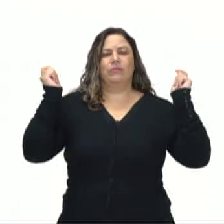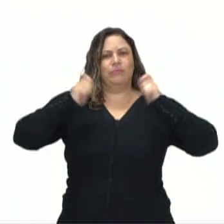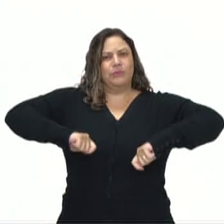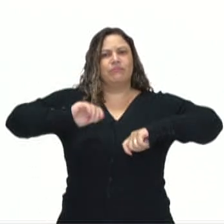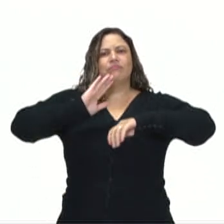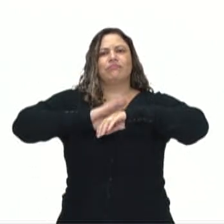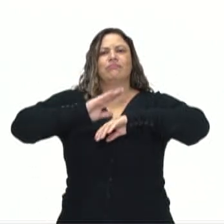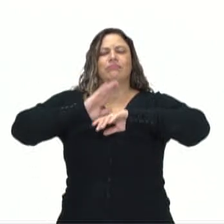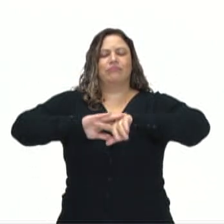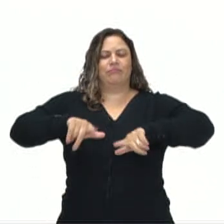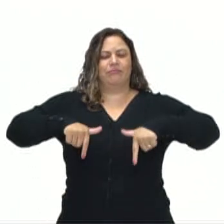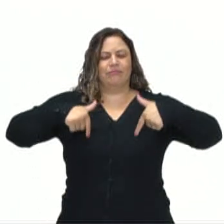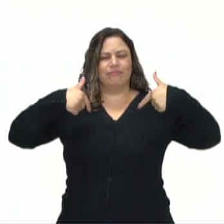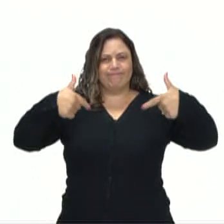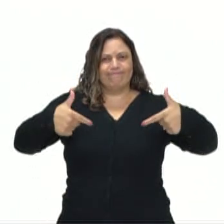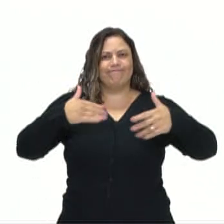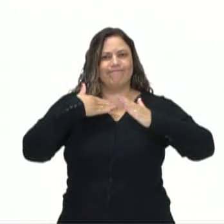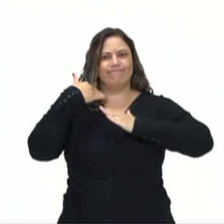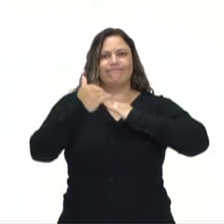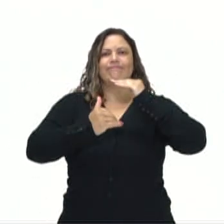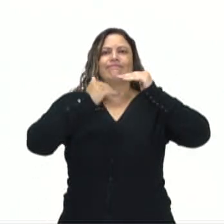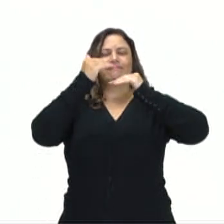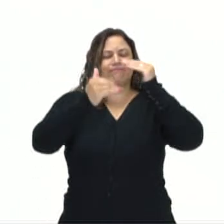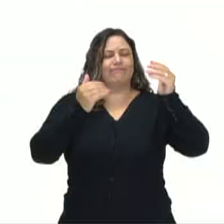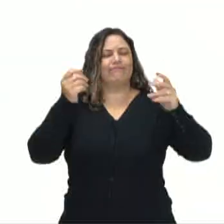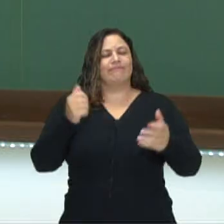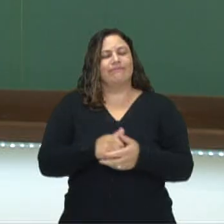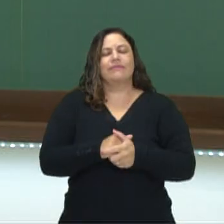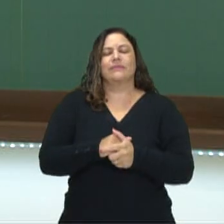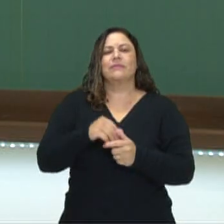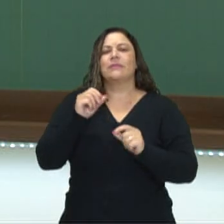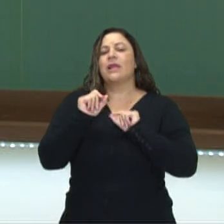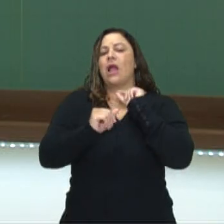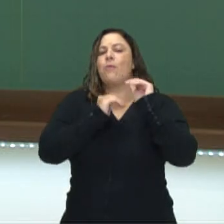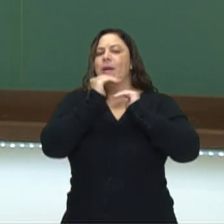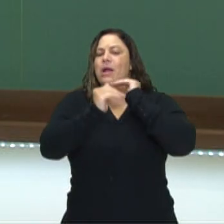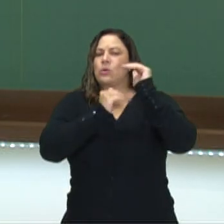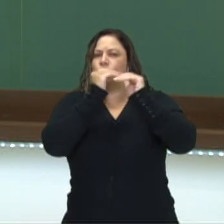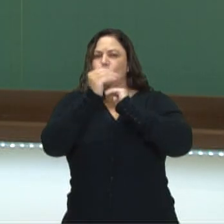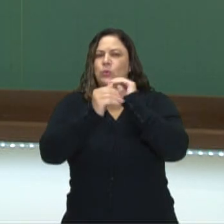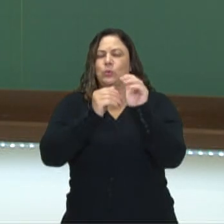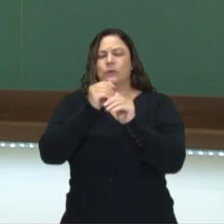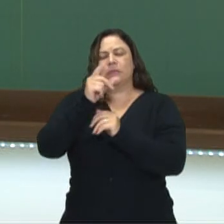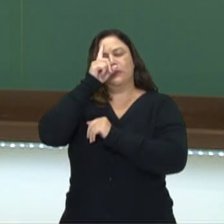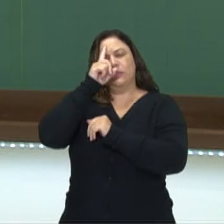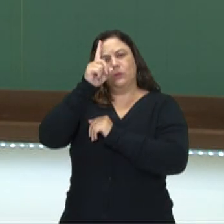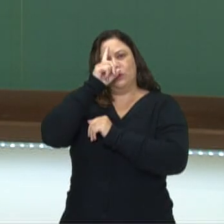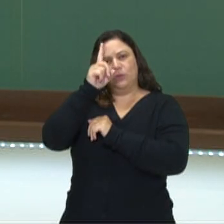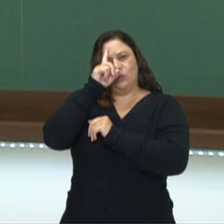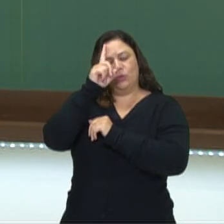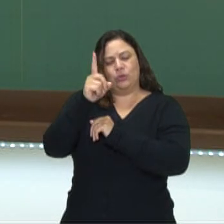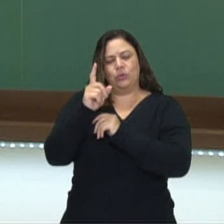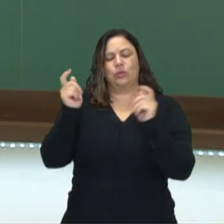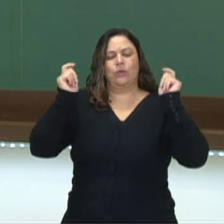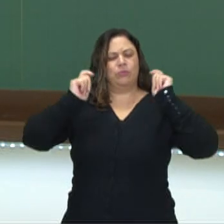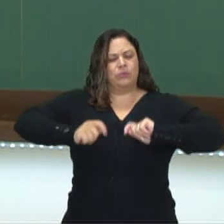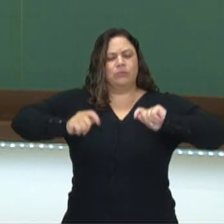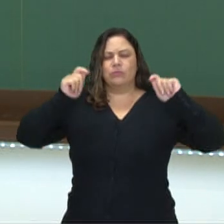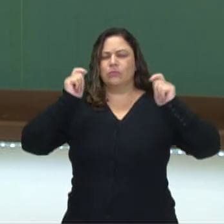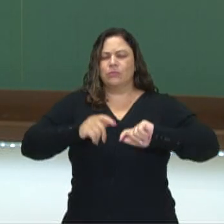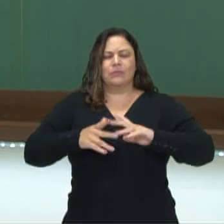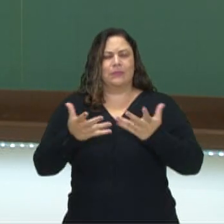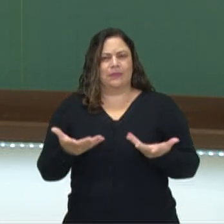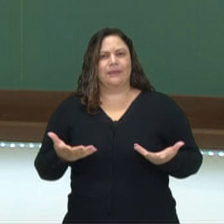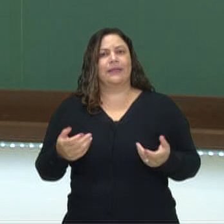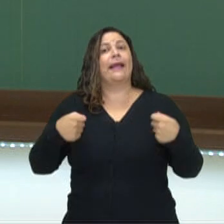desempenha. A virtude para o Aristóteles é uma construção cotidiana, um hábito, um hábito